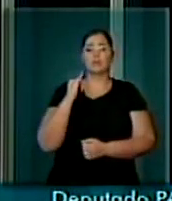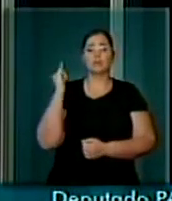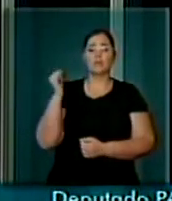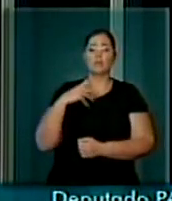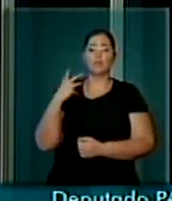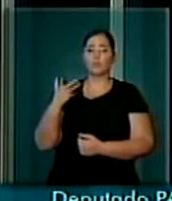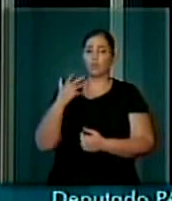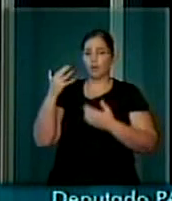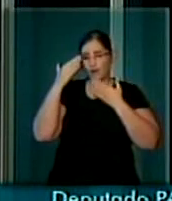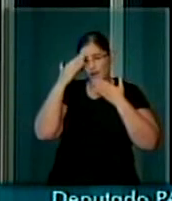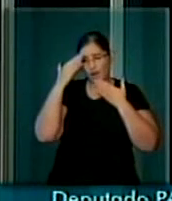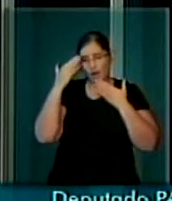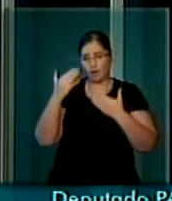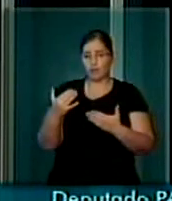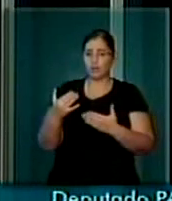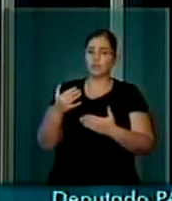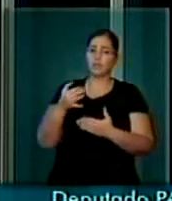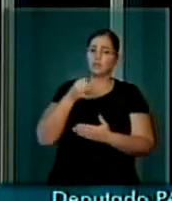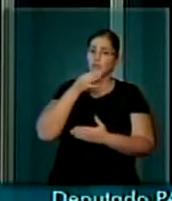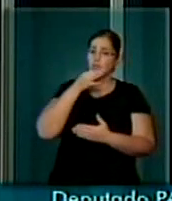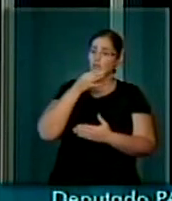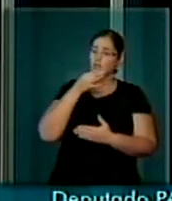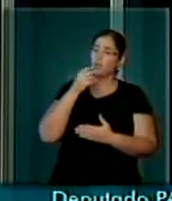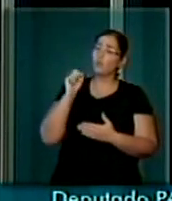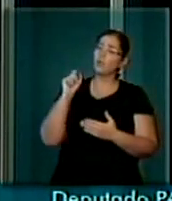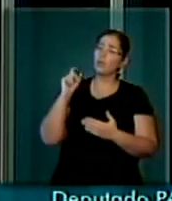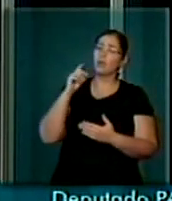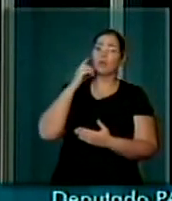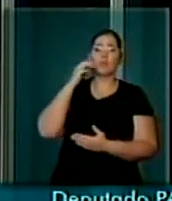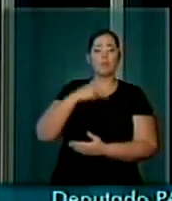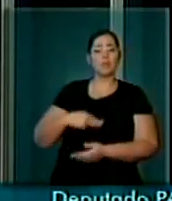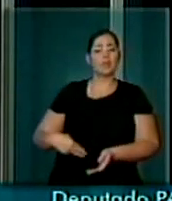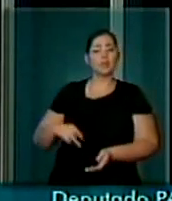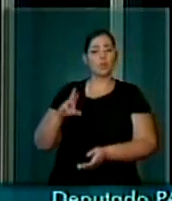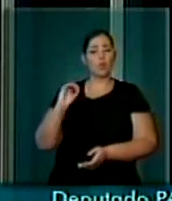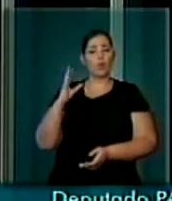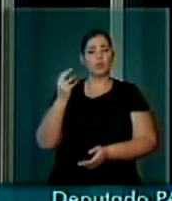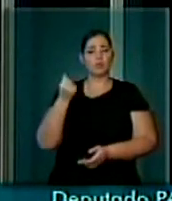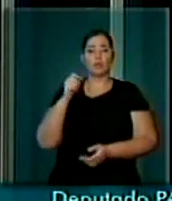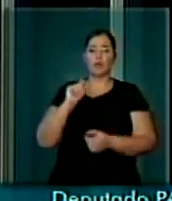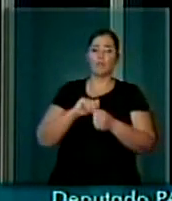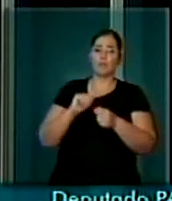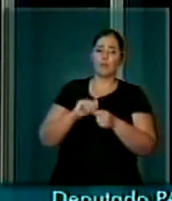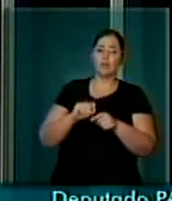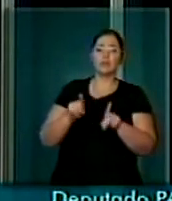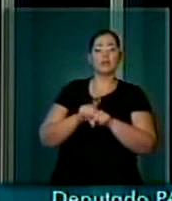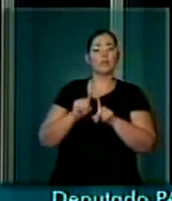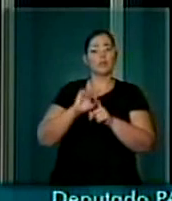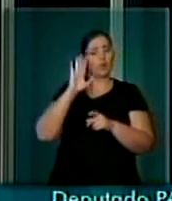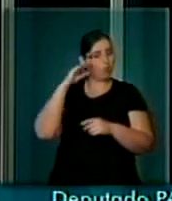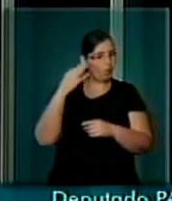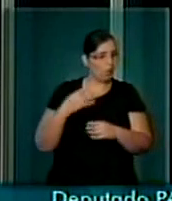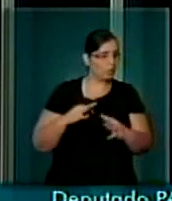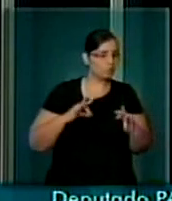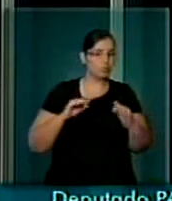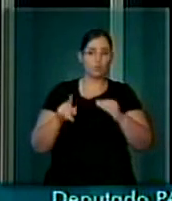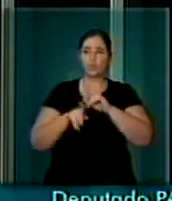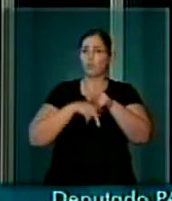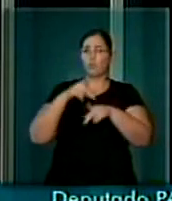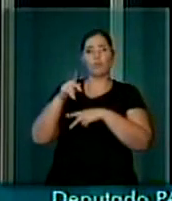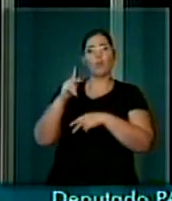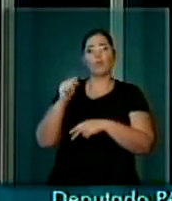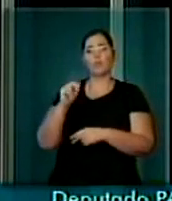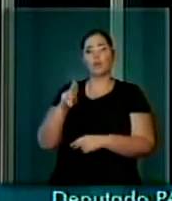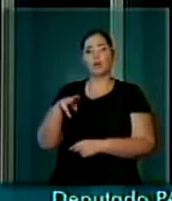agradecer ao gesto do senhor ministro César Osforrocha, que merece toda a homenagem do povo da Parnaíba, é que